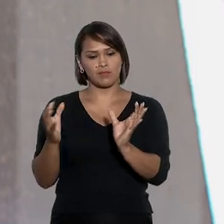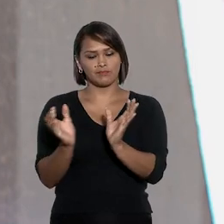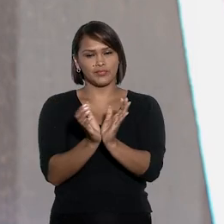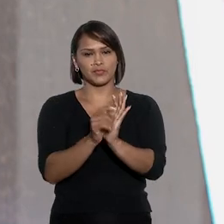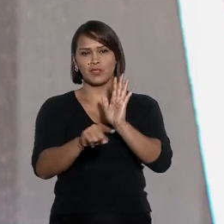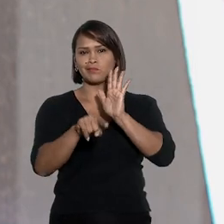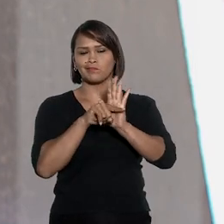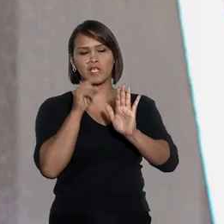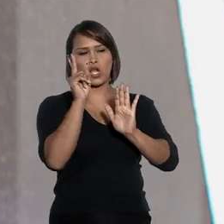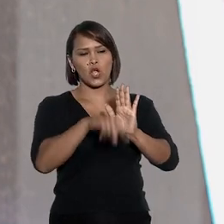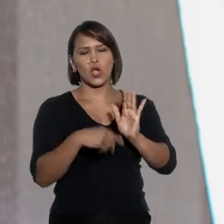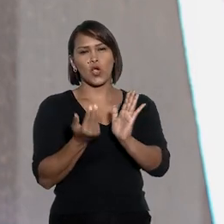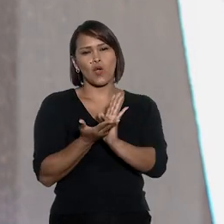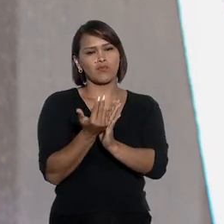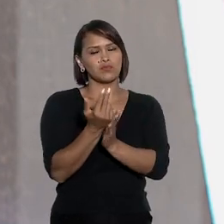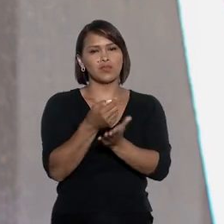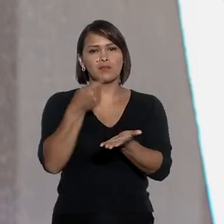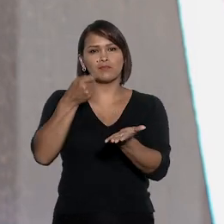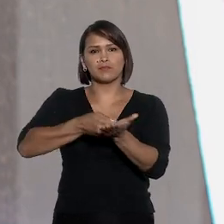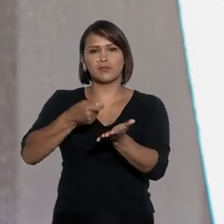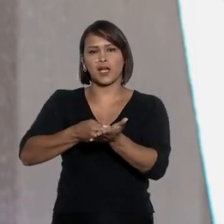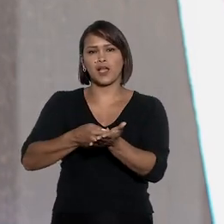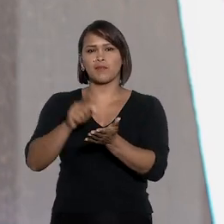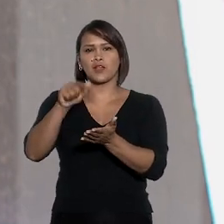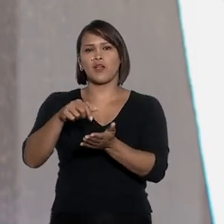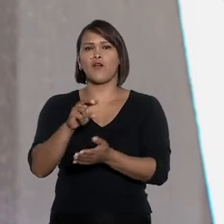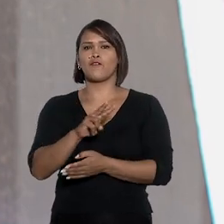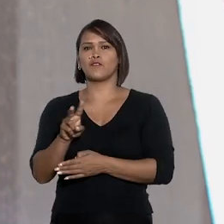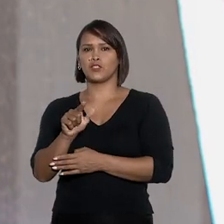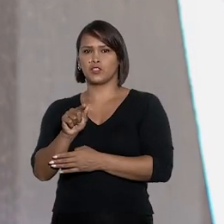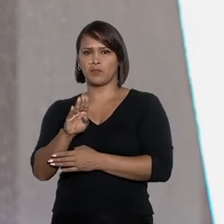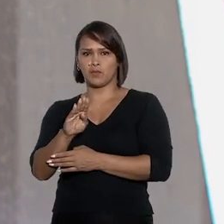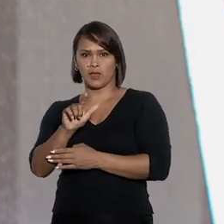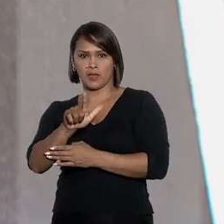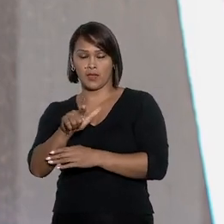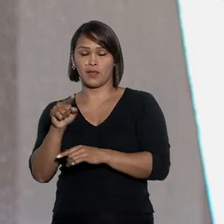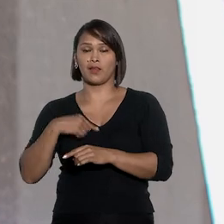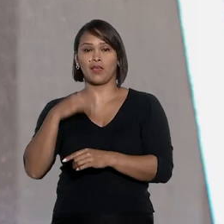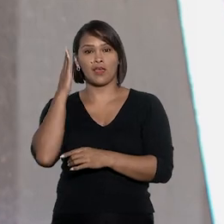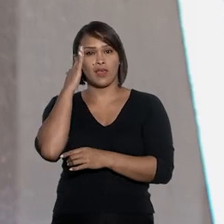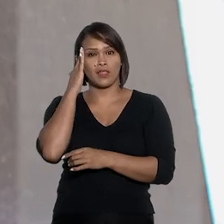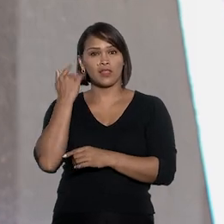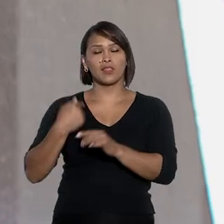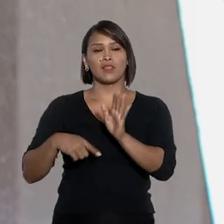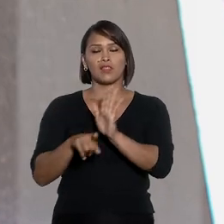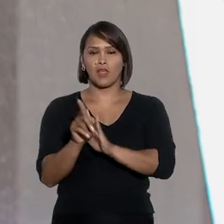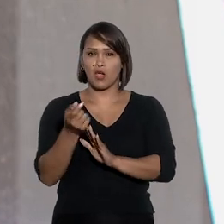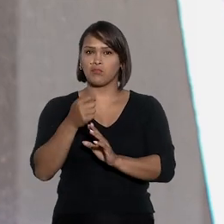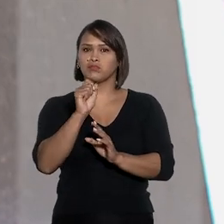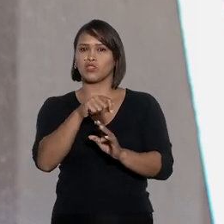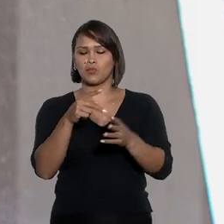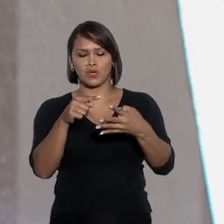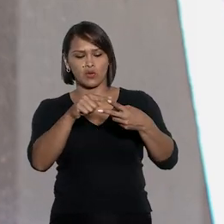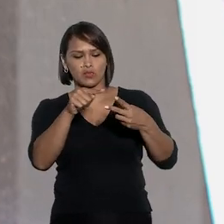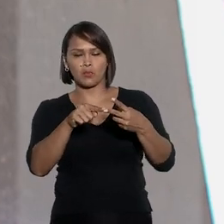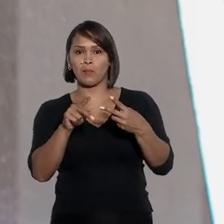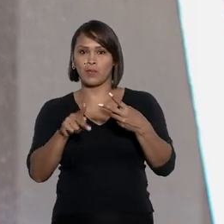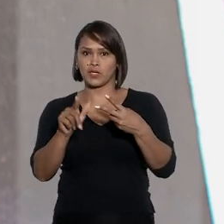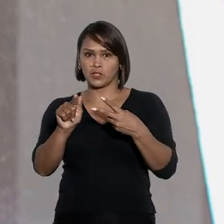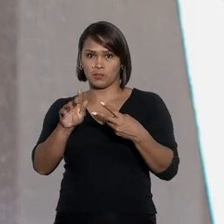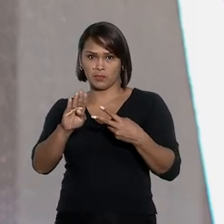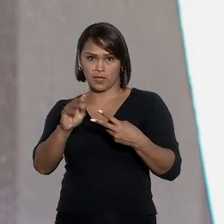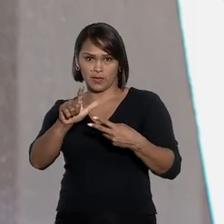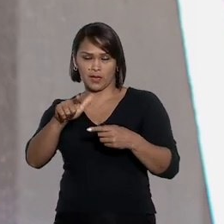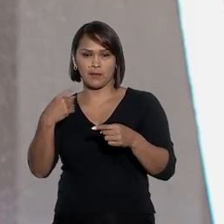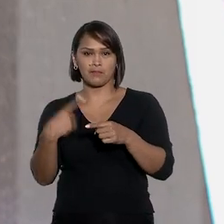negou a isenção sobre os rendimentos derivados da aplicação VGBL e reconheceu a isenção sobre os proventos do